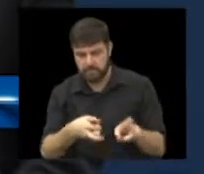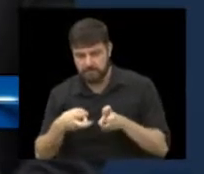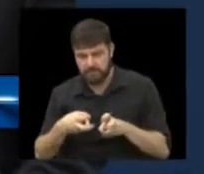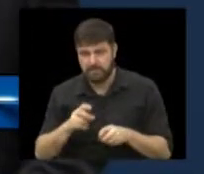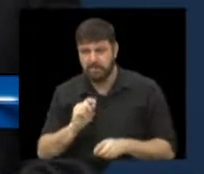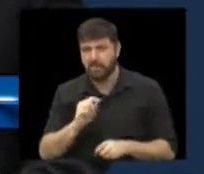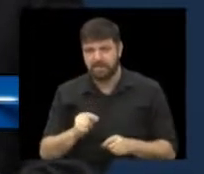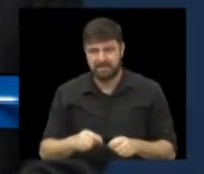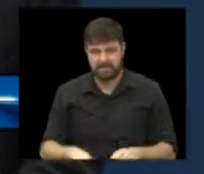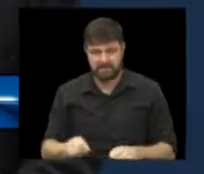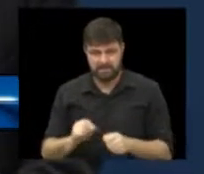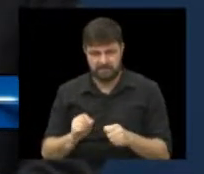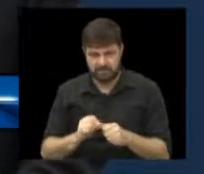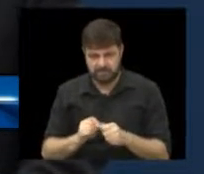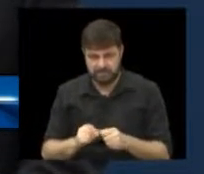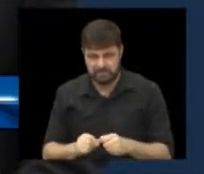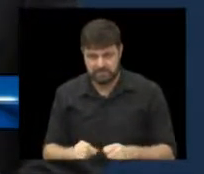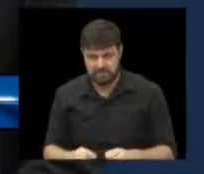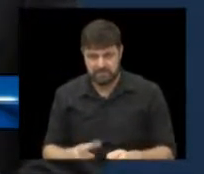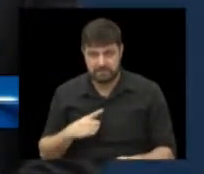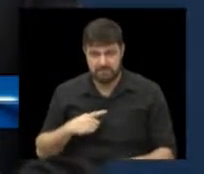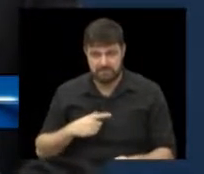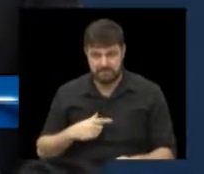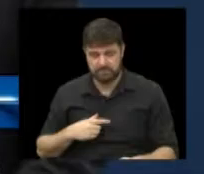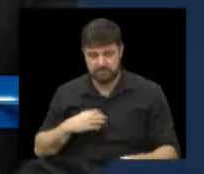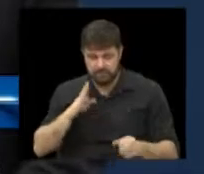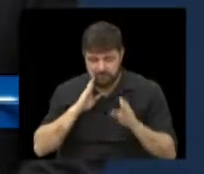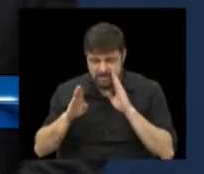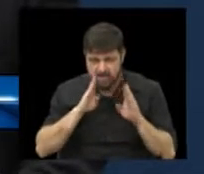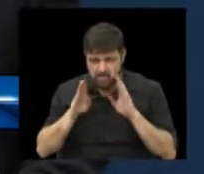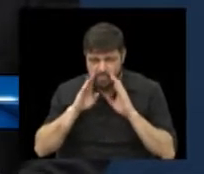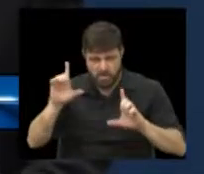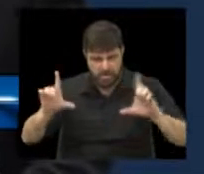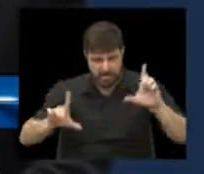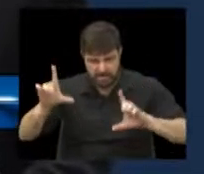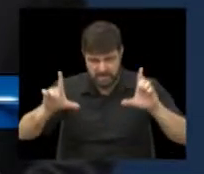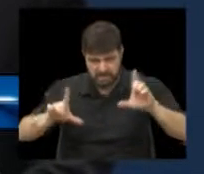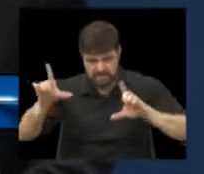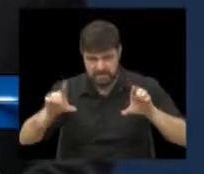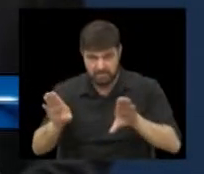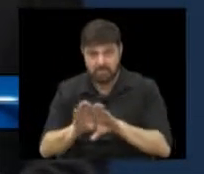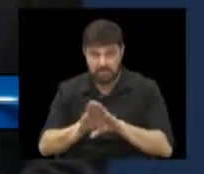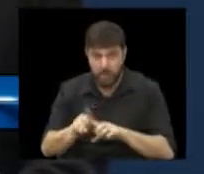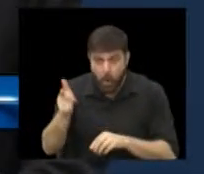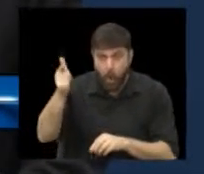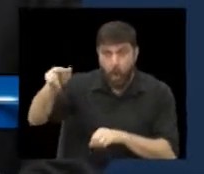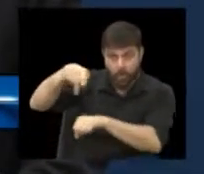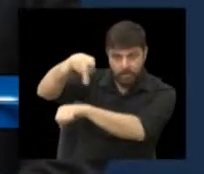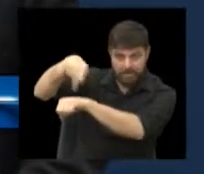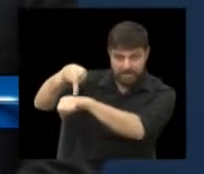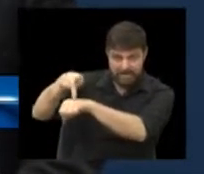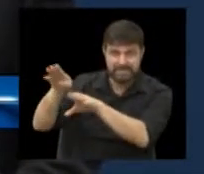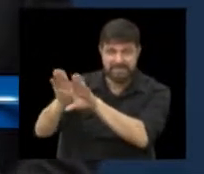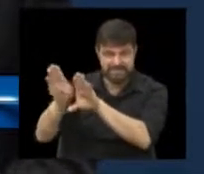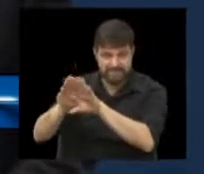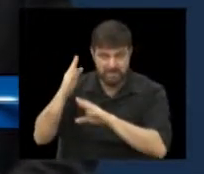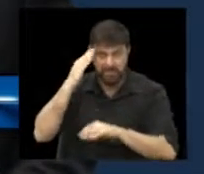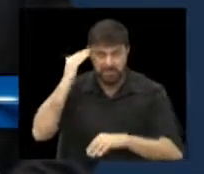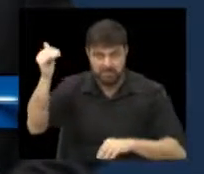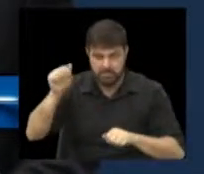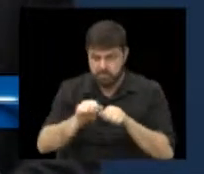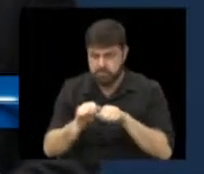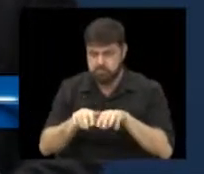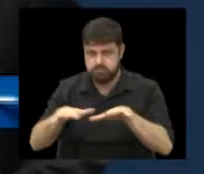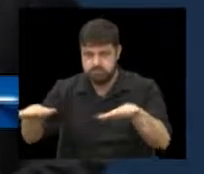que foi repercutido em toda mídia nacional e até mídia internacional, onde envolve